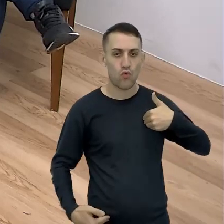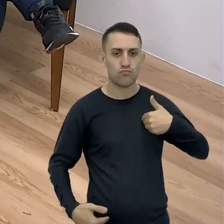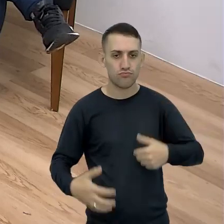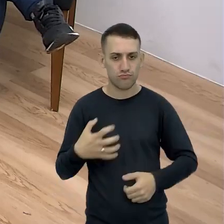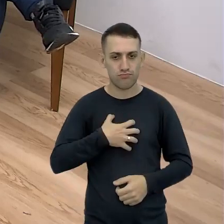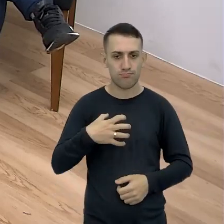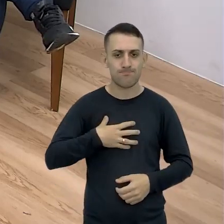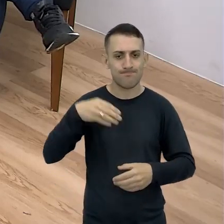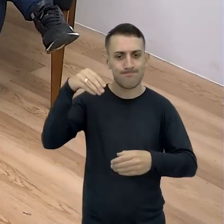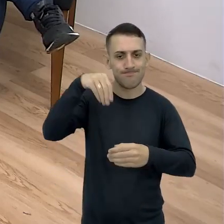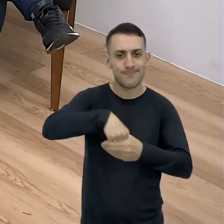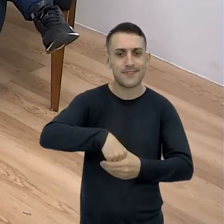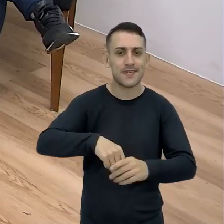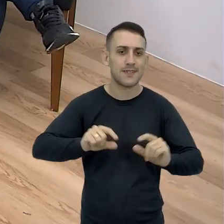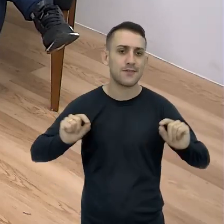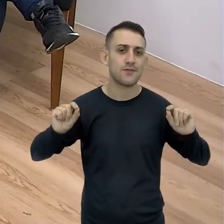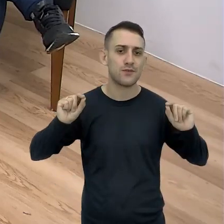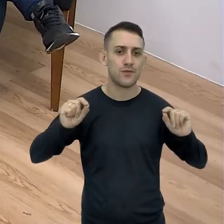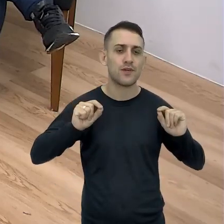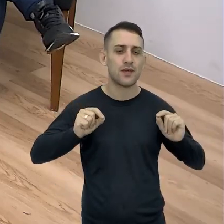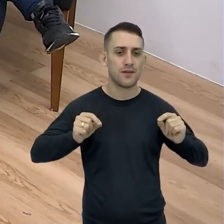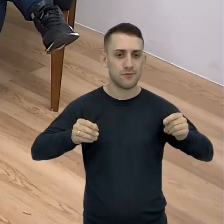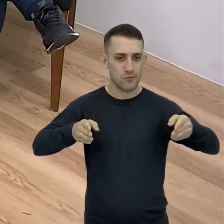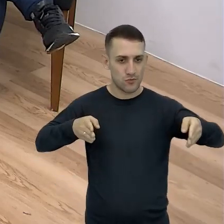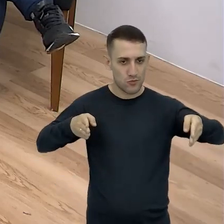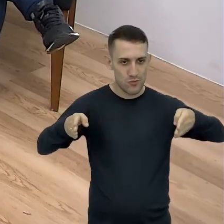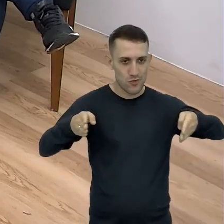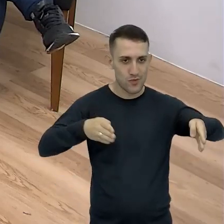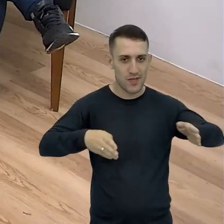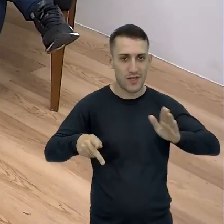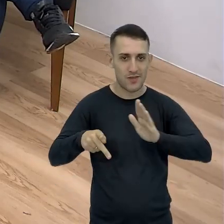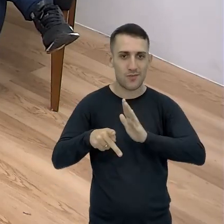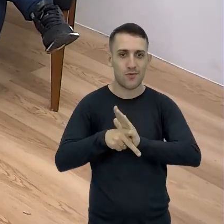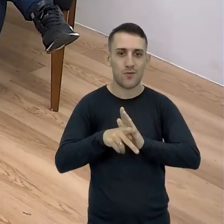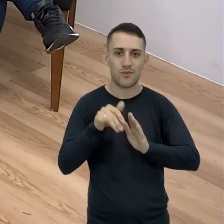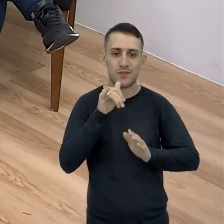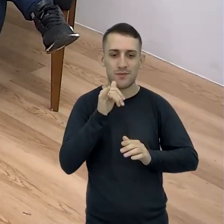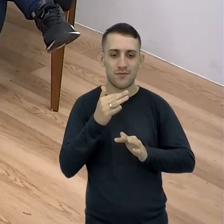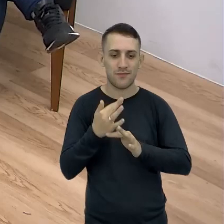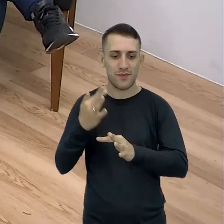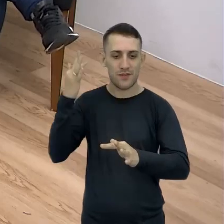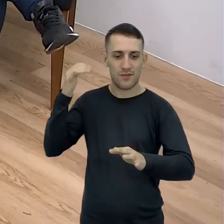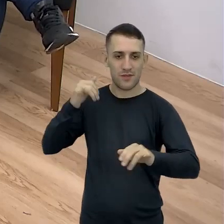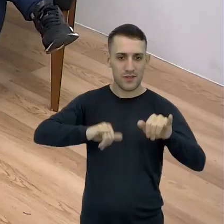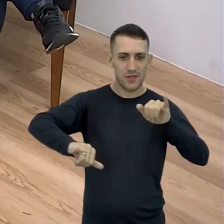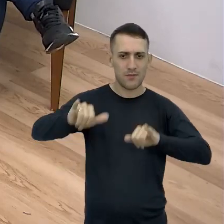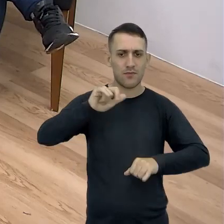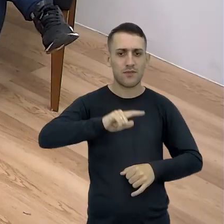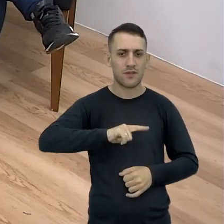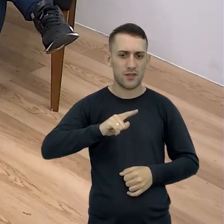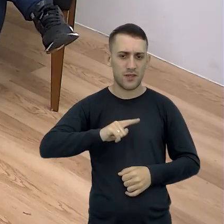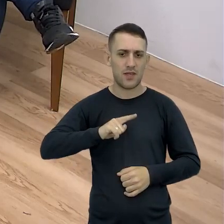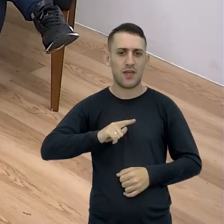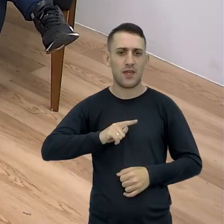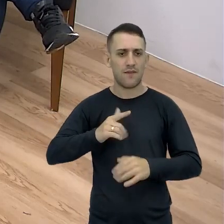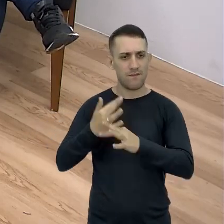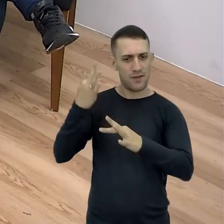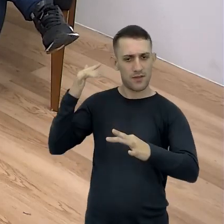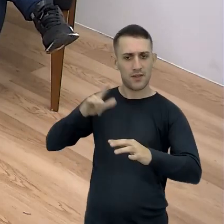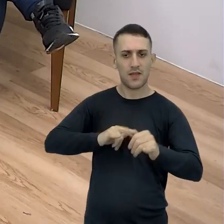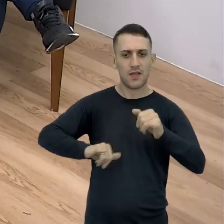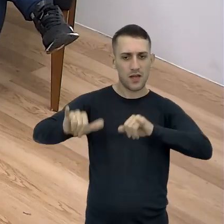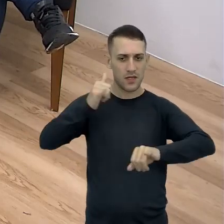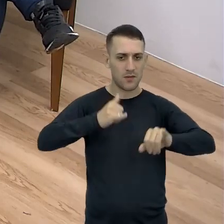Dentro desse processo fisico-químico Então tem a física e tem a química aí